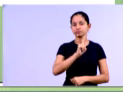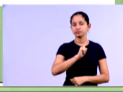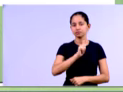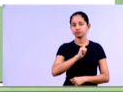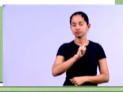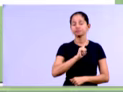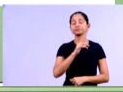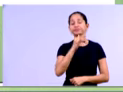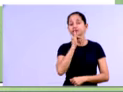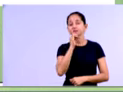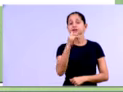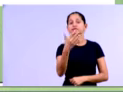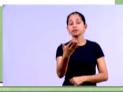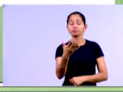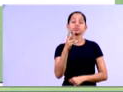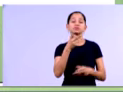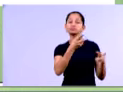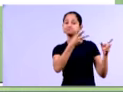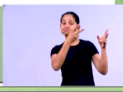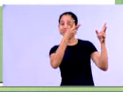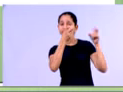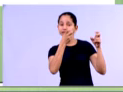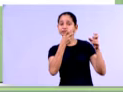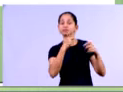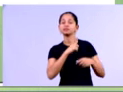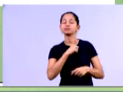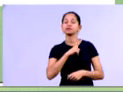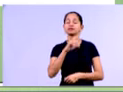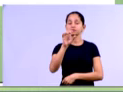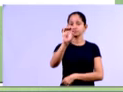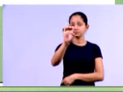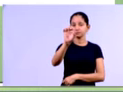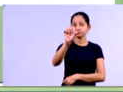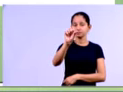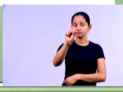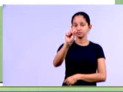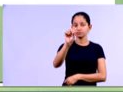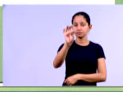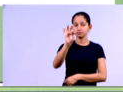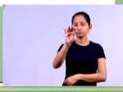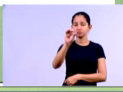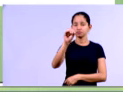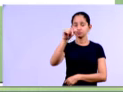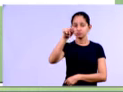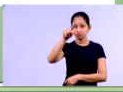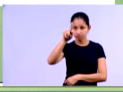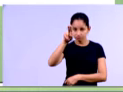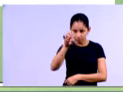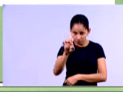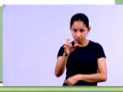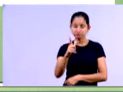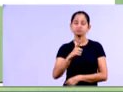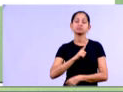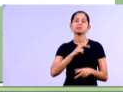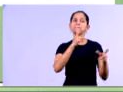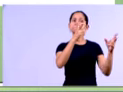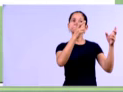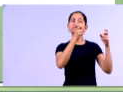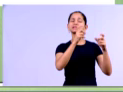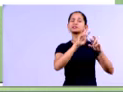Se nós olharmos aí a conta estoques, por exemplo, né, nós percebemos o quê? Que em 2012,